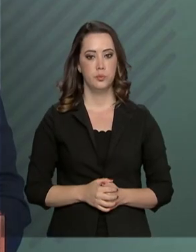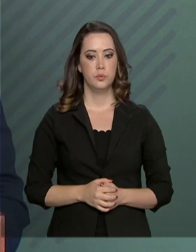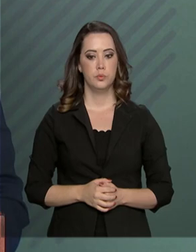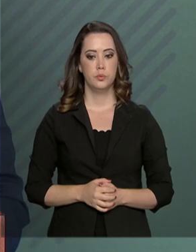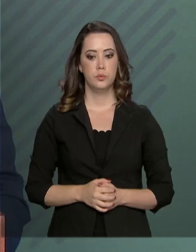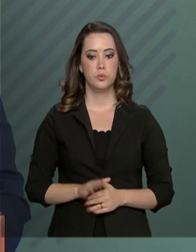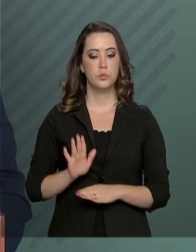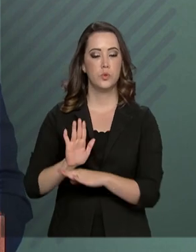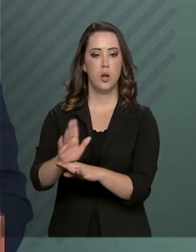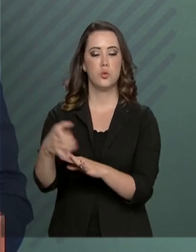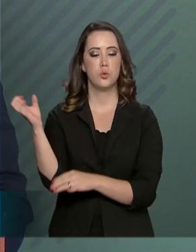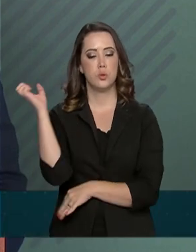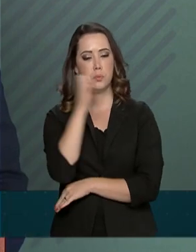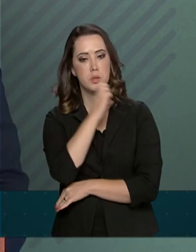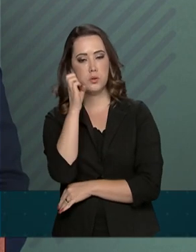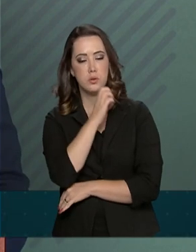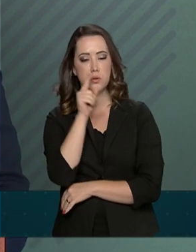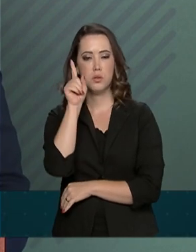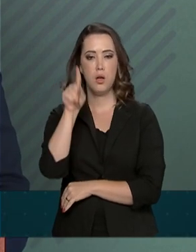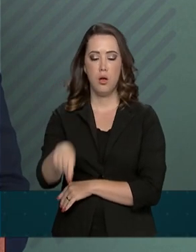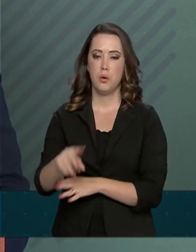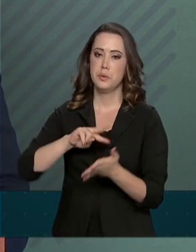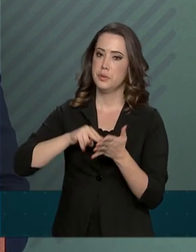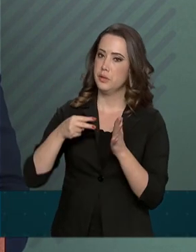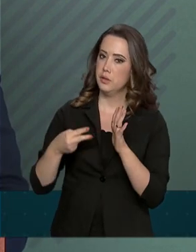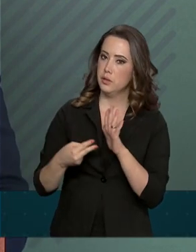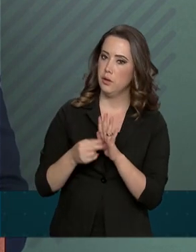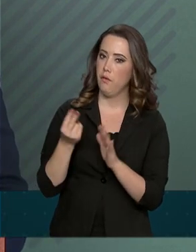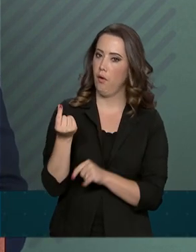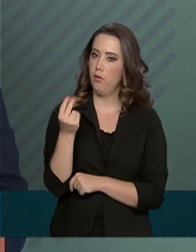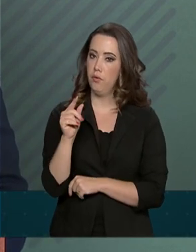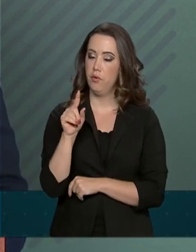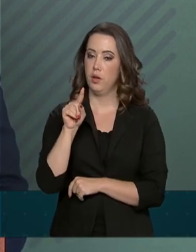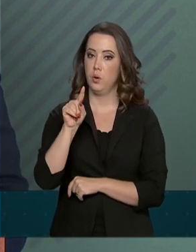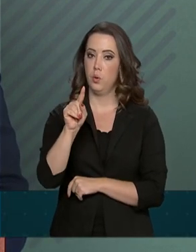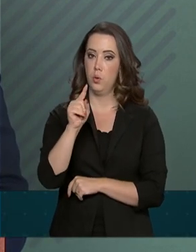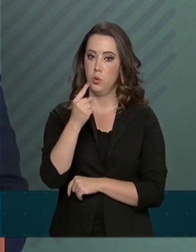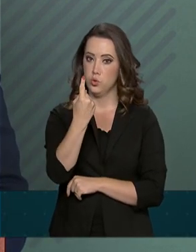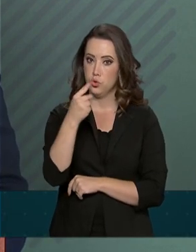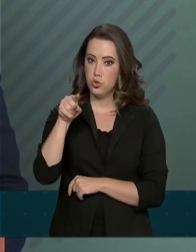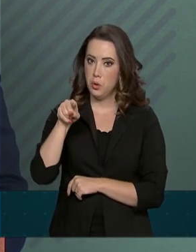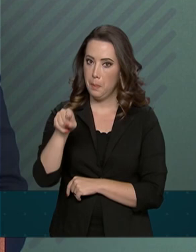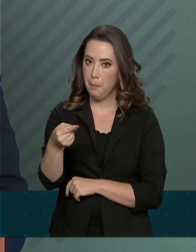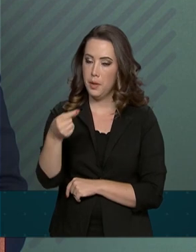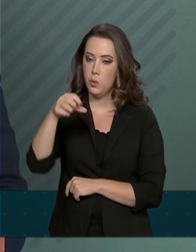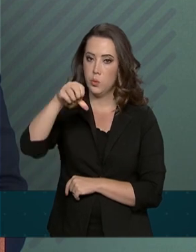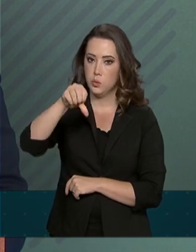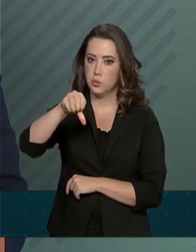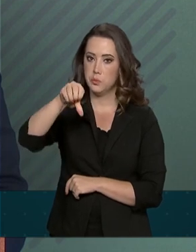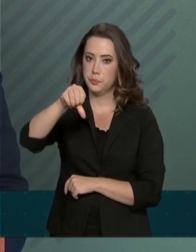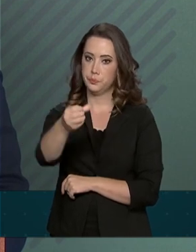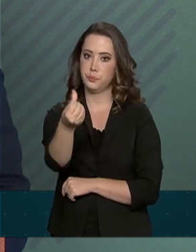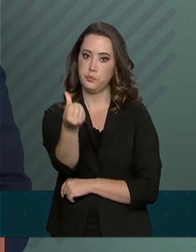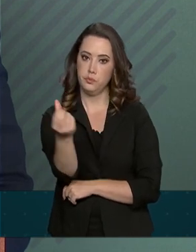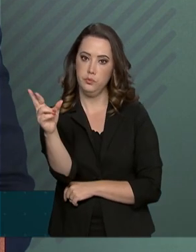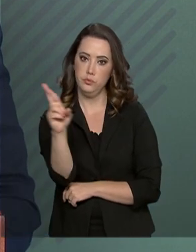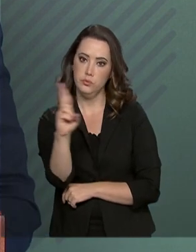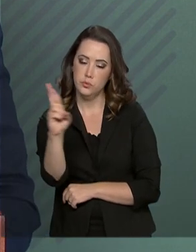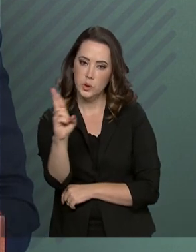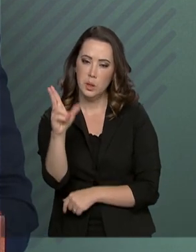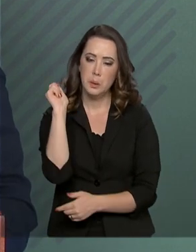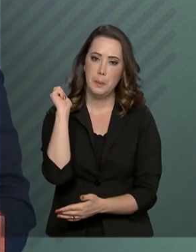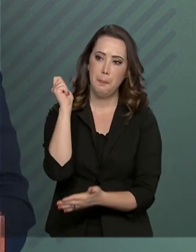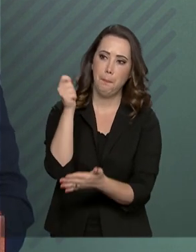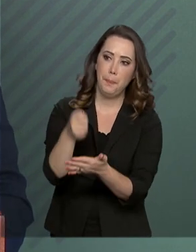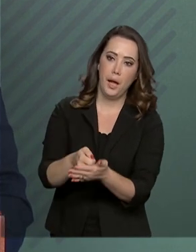O auxílio emergencial corresponde ao valor de R$.996,00, que